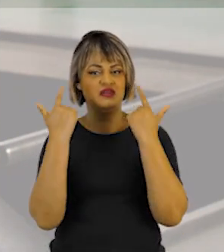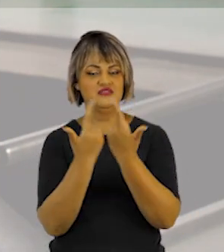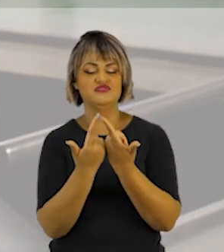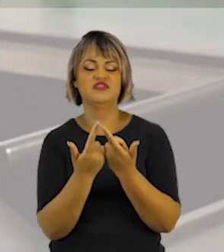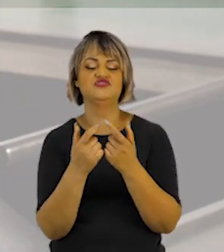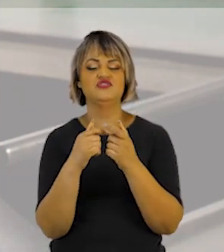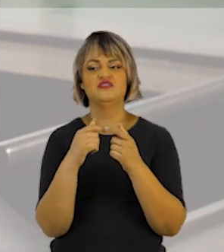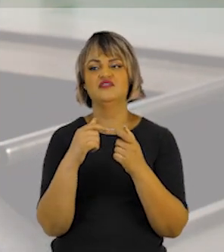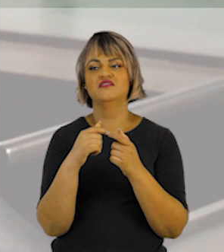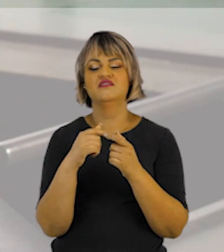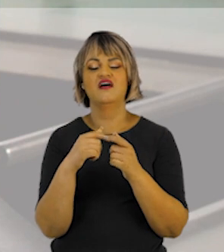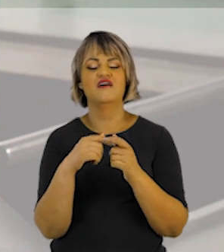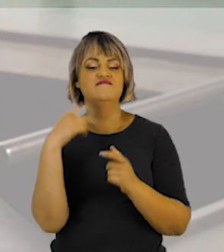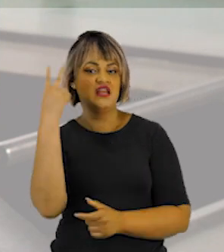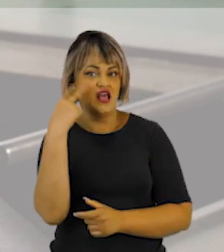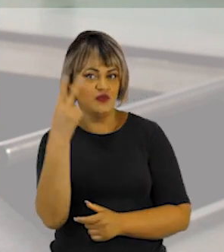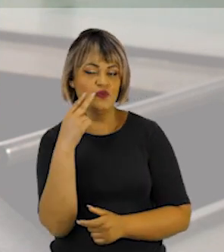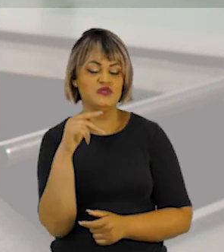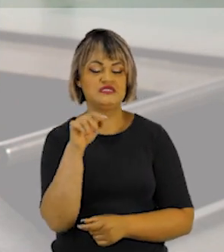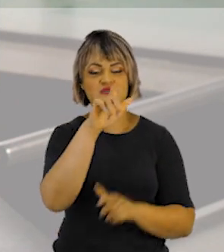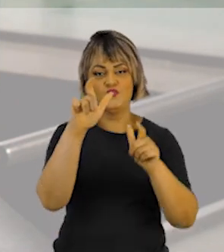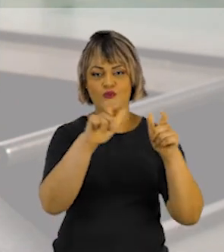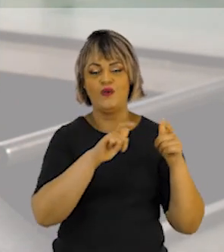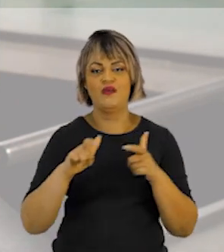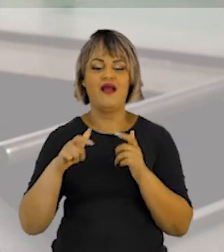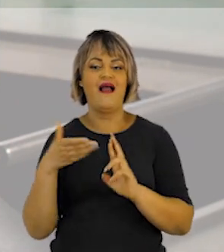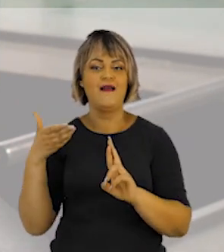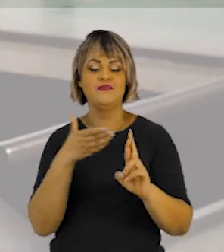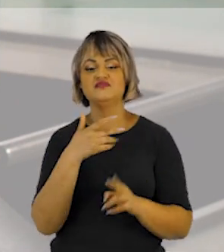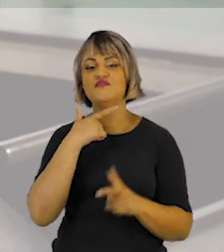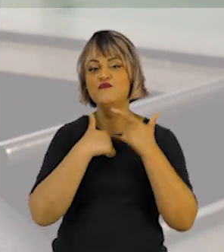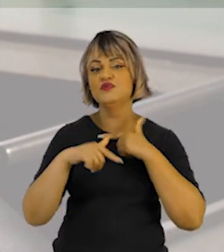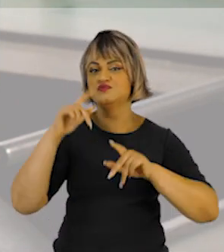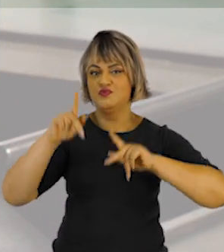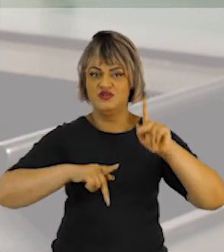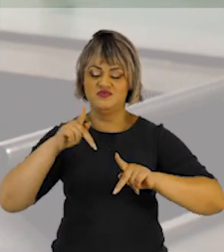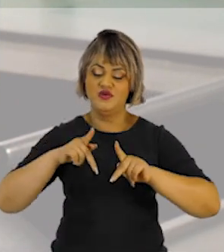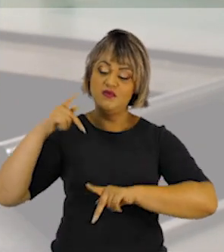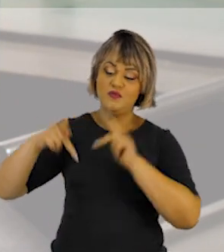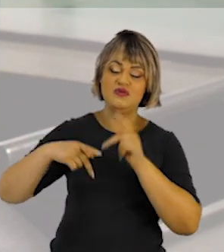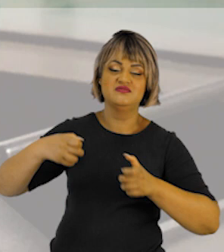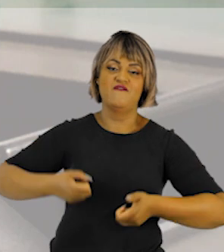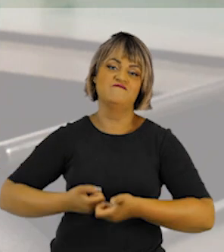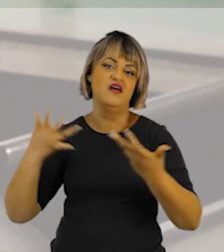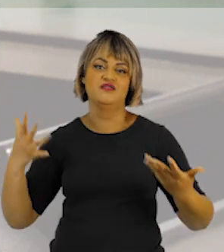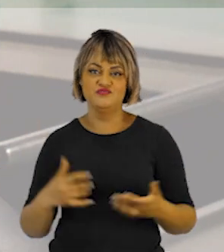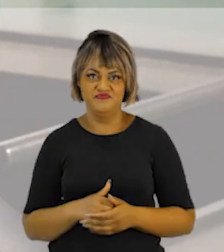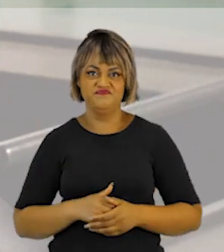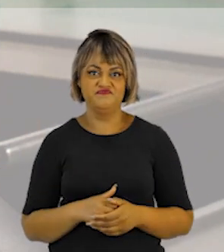Assembleia Legislativa, a Câmara de Vereadores, são casas representativas do povo. E o povo é plural.